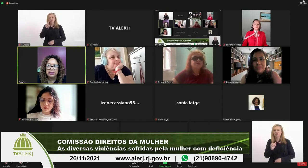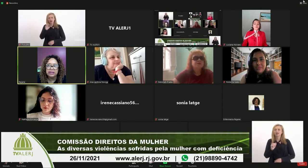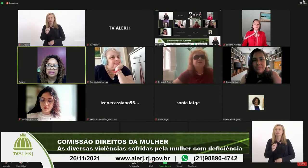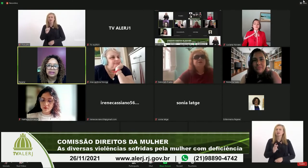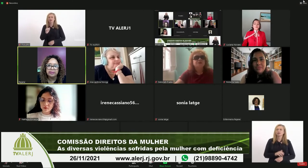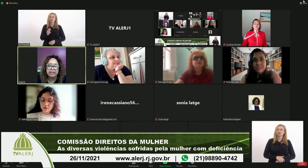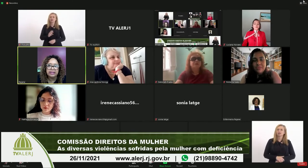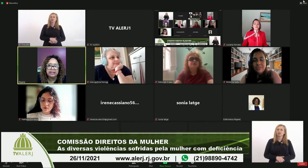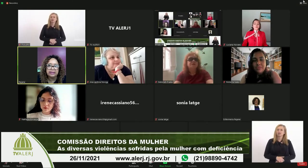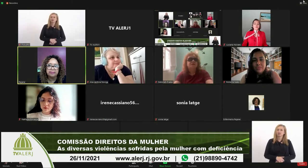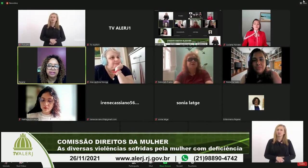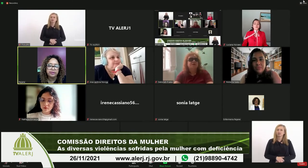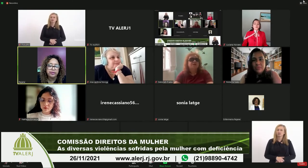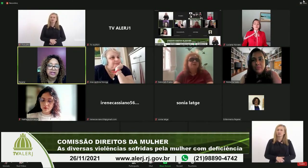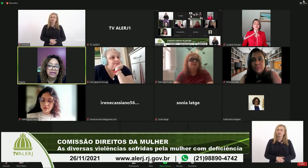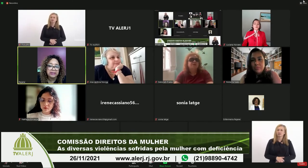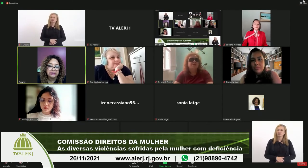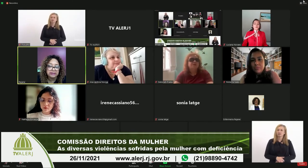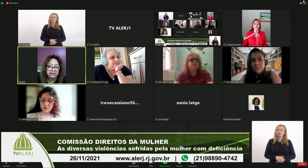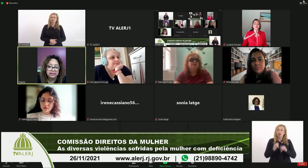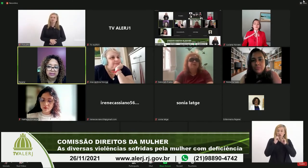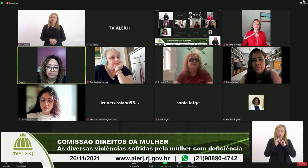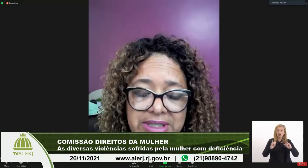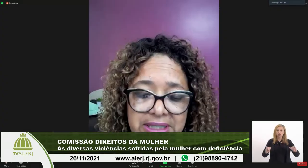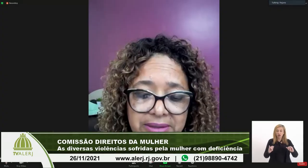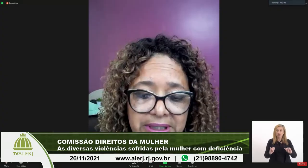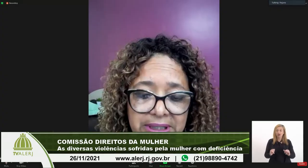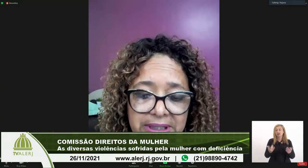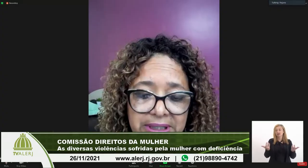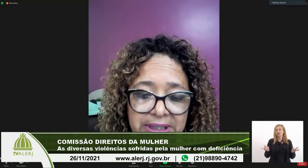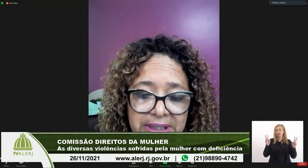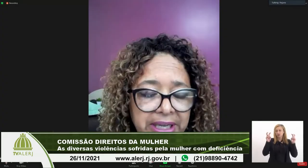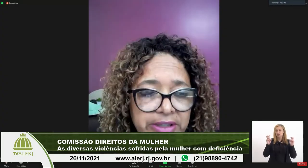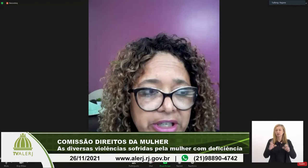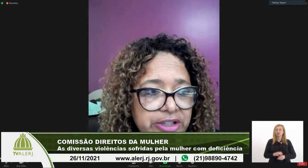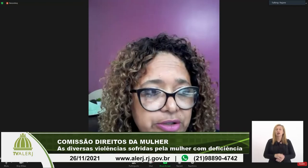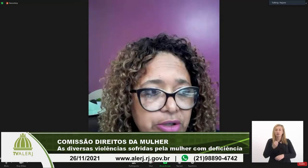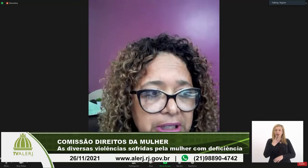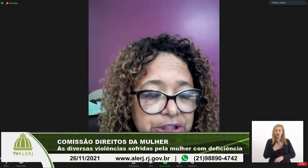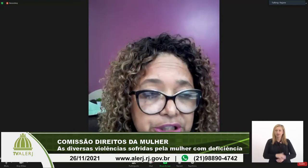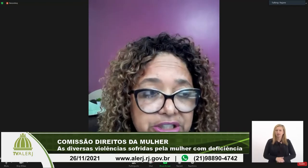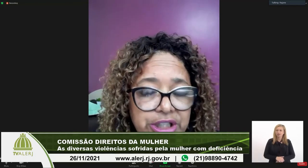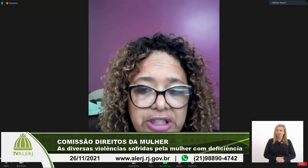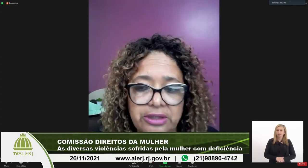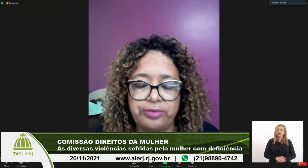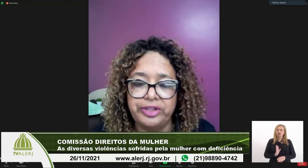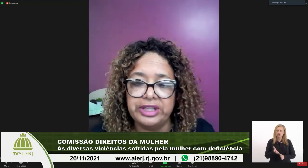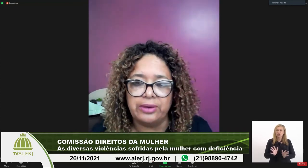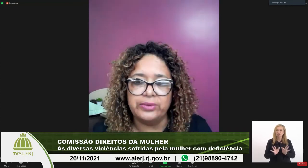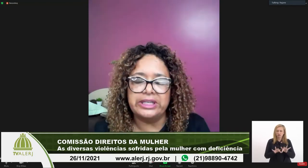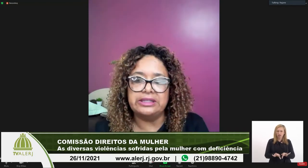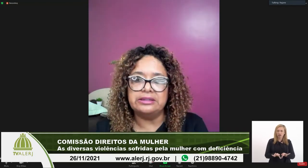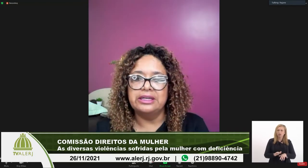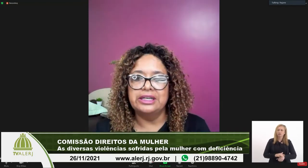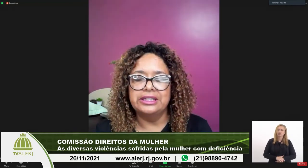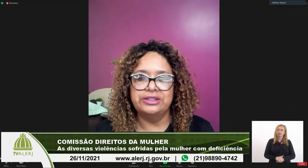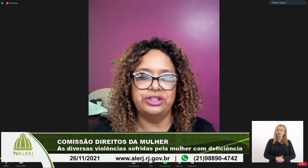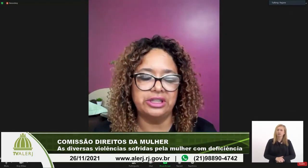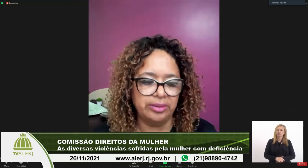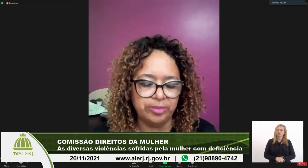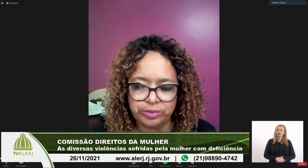para divulgar essa situação. Bem, gente, a gente está chegando ao final, né?